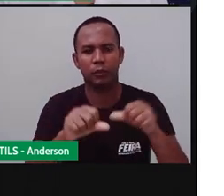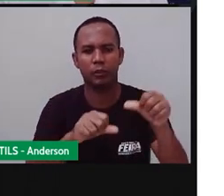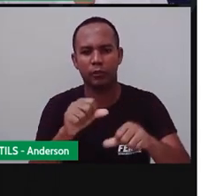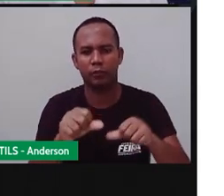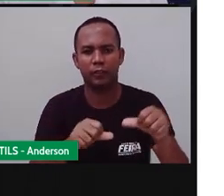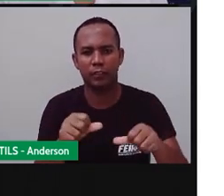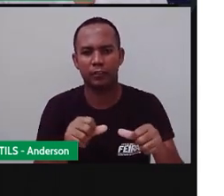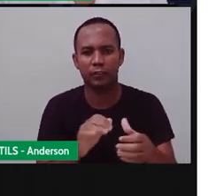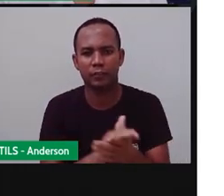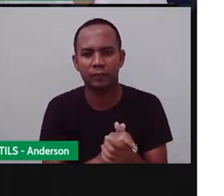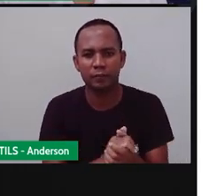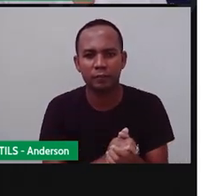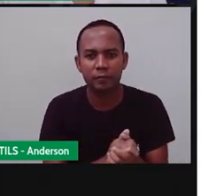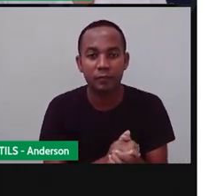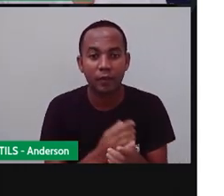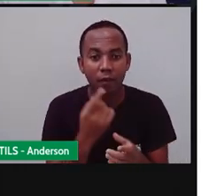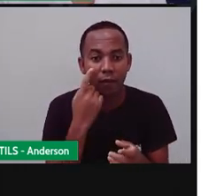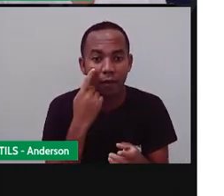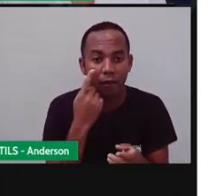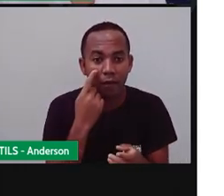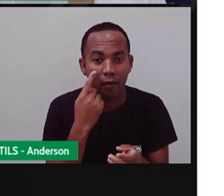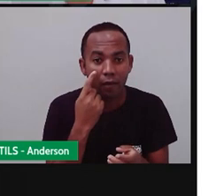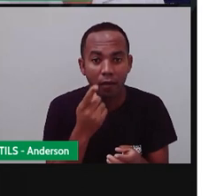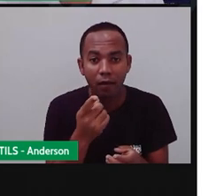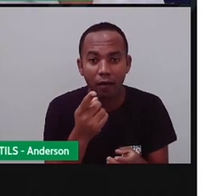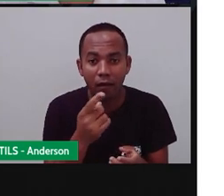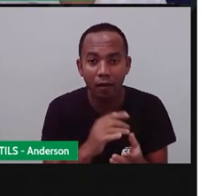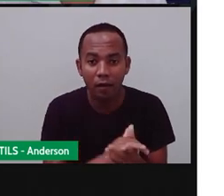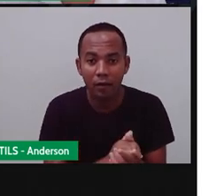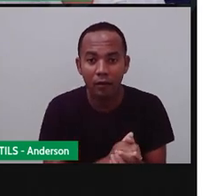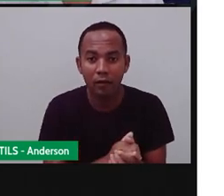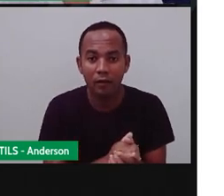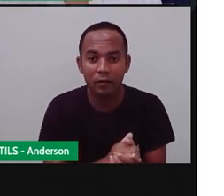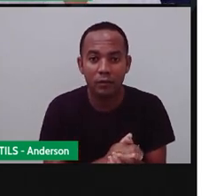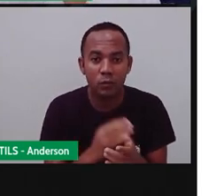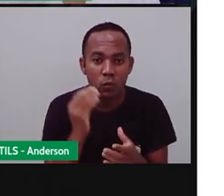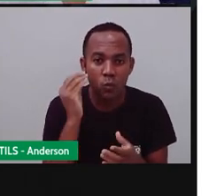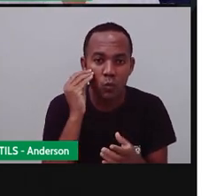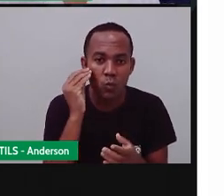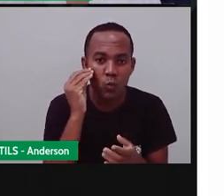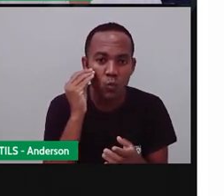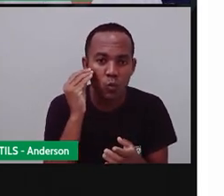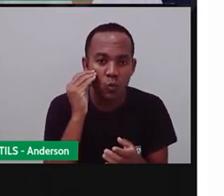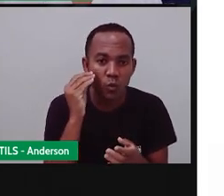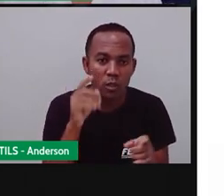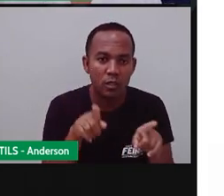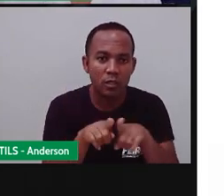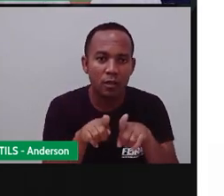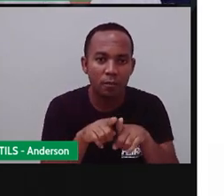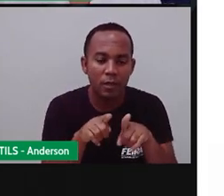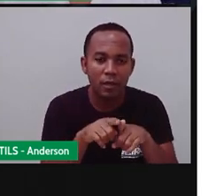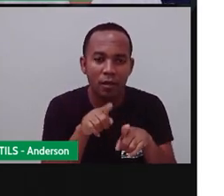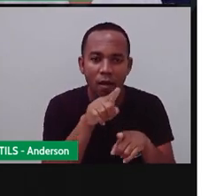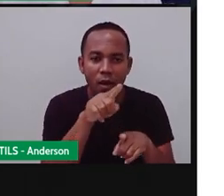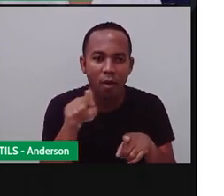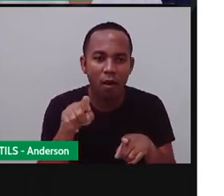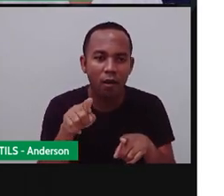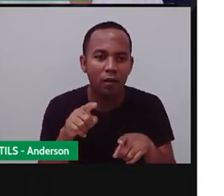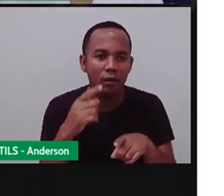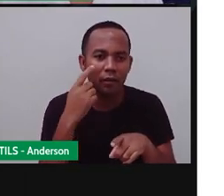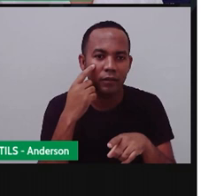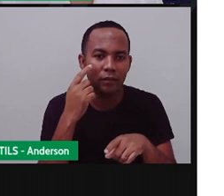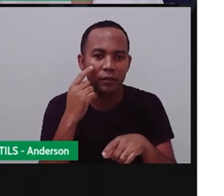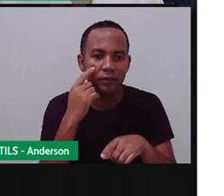Anderson, olha só agora como estamos modernos, né? Vamos mandar beijos agora, de acordo com os comentários no YouTube.